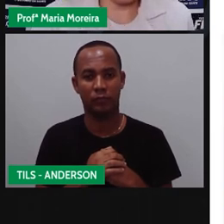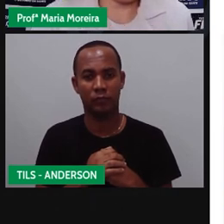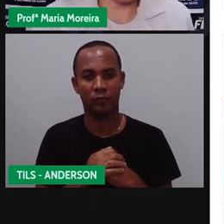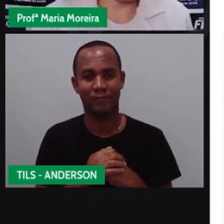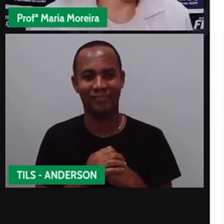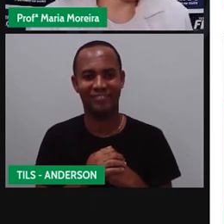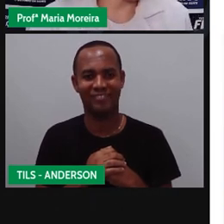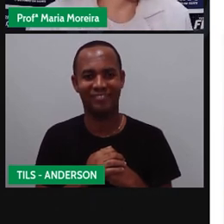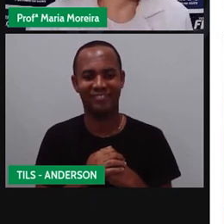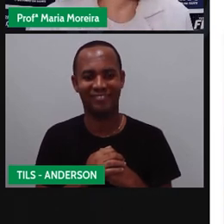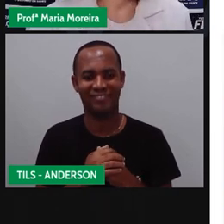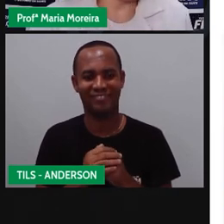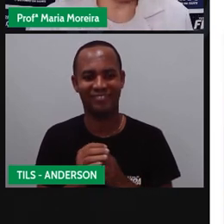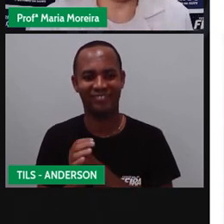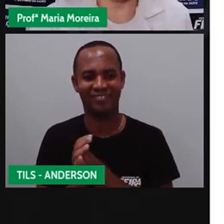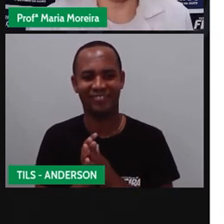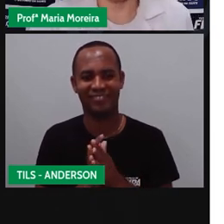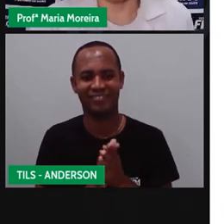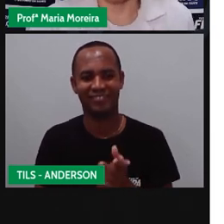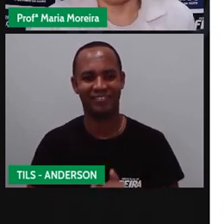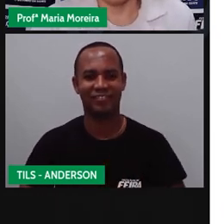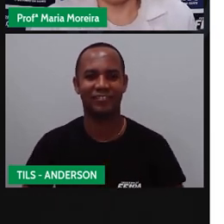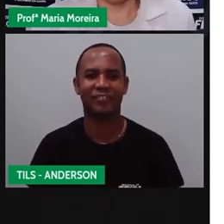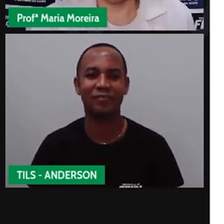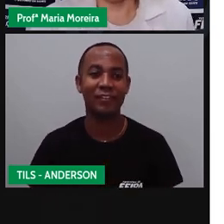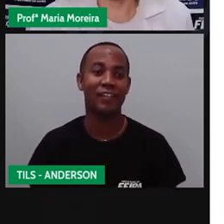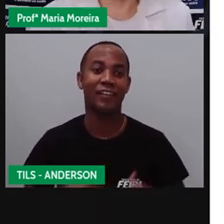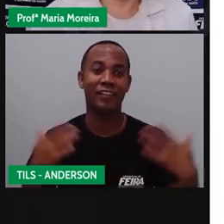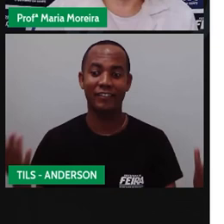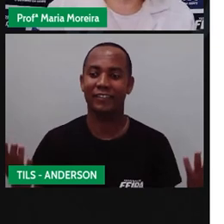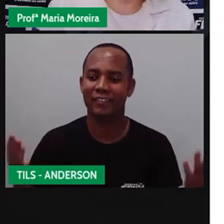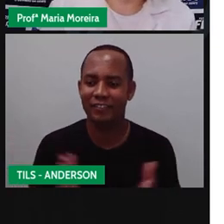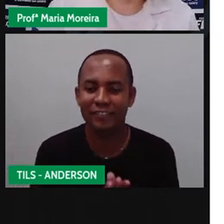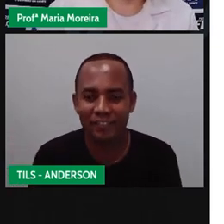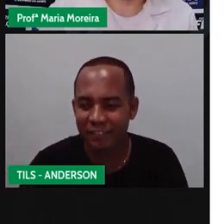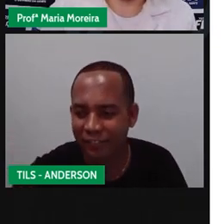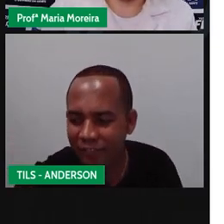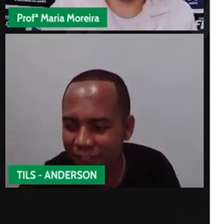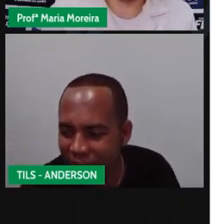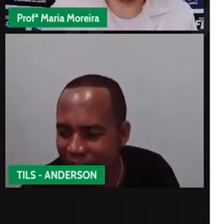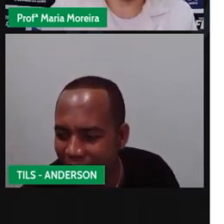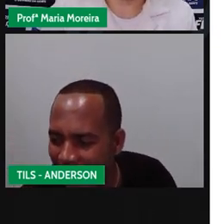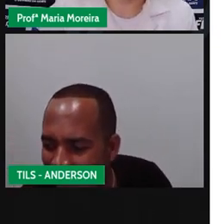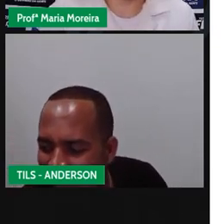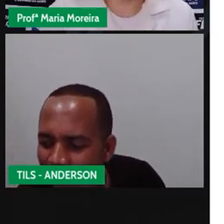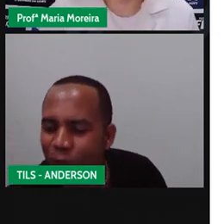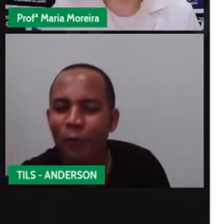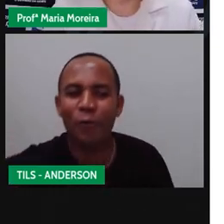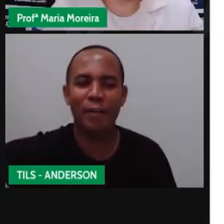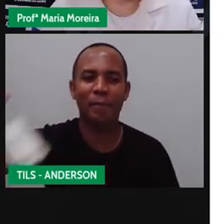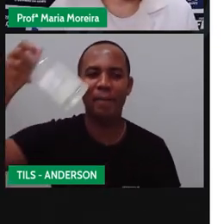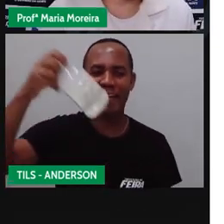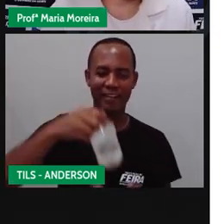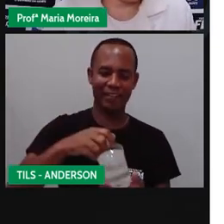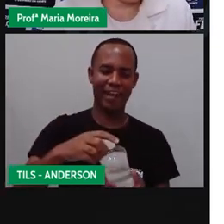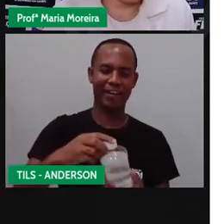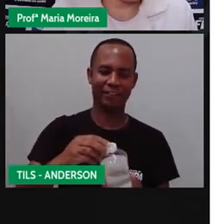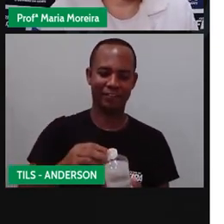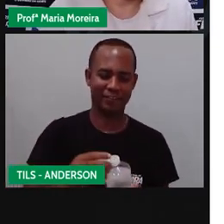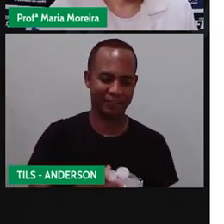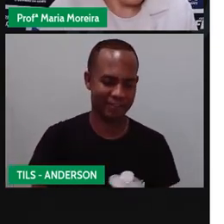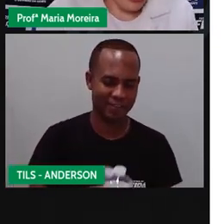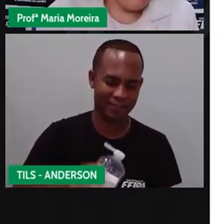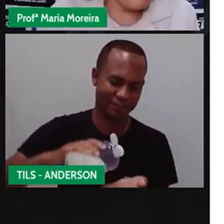Fica dizendo que você está com sono, não. Estou de olho em você. E chegamos ao nosso final, Anderson. Essa aula que foi bem mais a sua